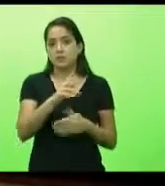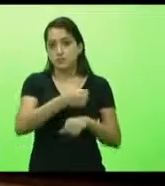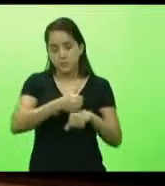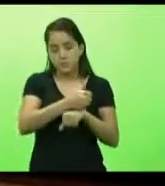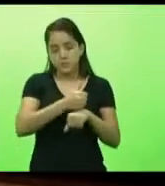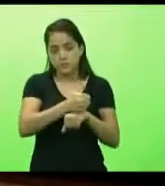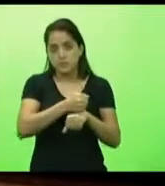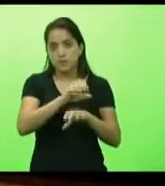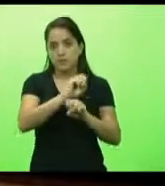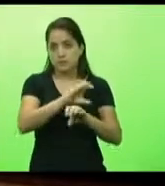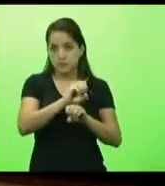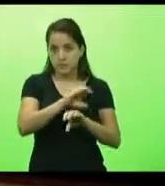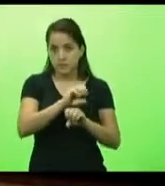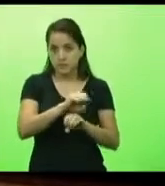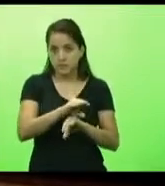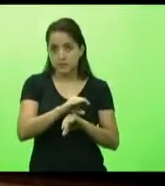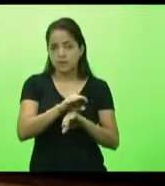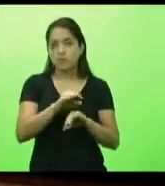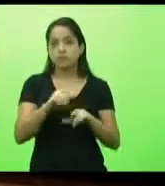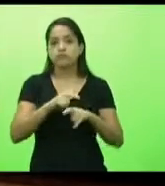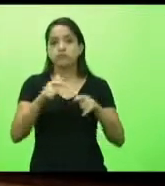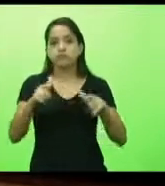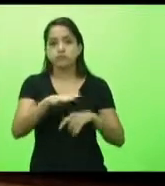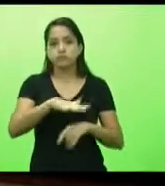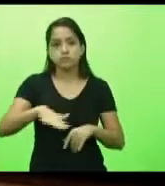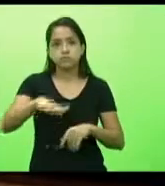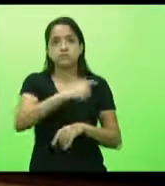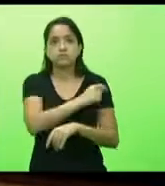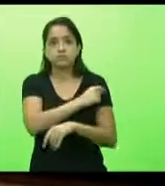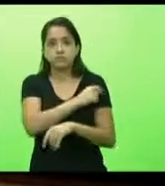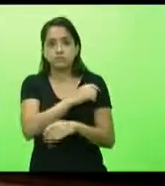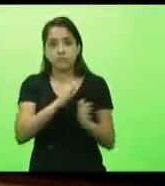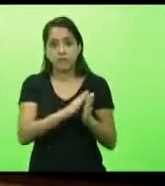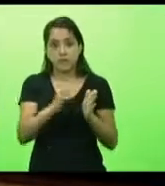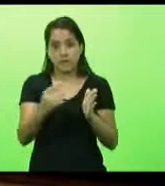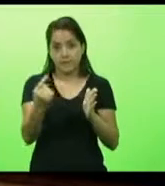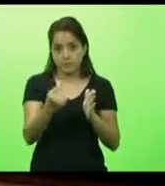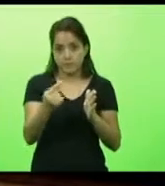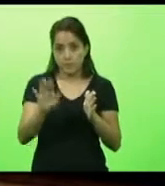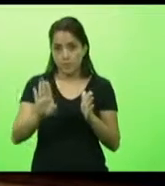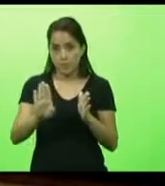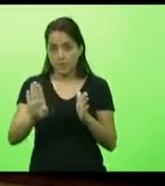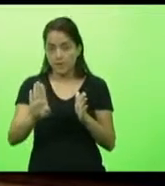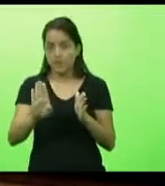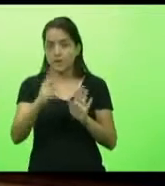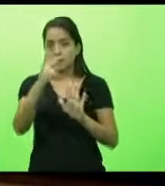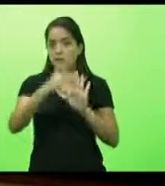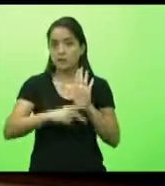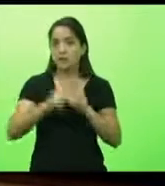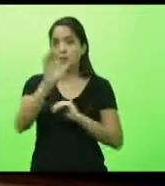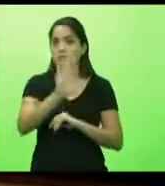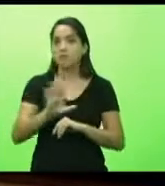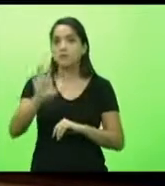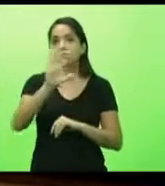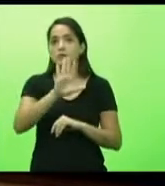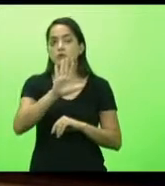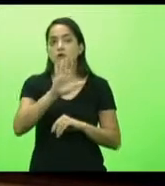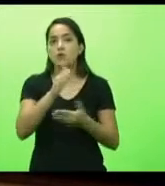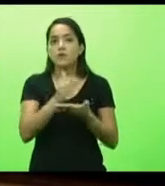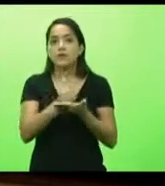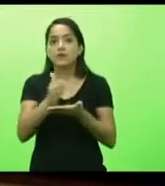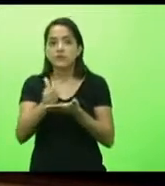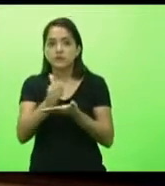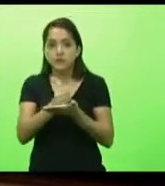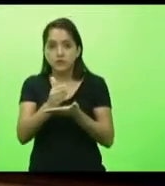em sentido amplo, deverão ser imunizados na fase 1B de seu plano nacional, que é dividido nas